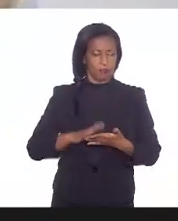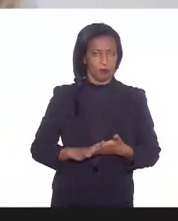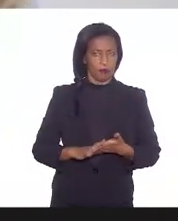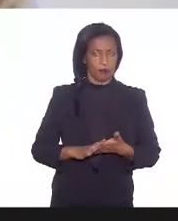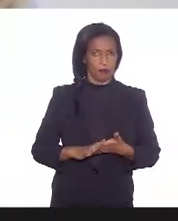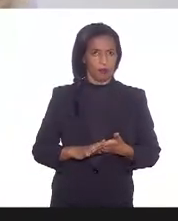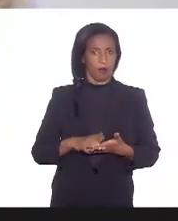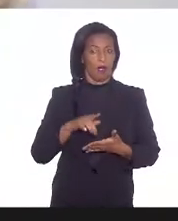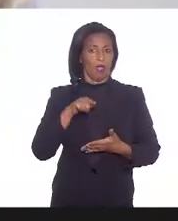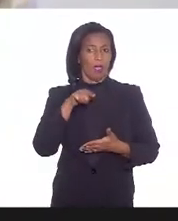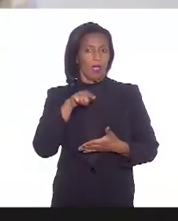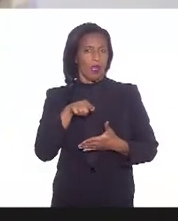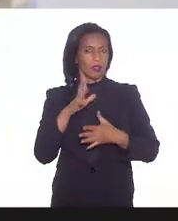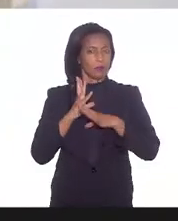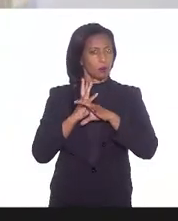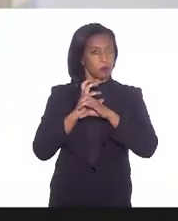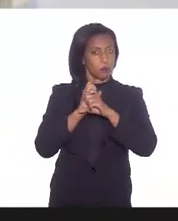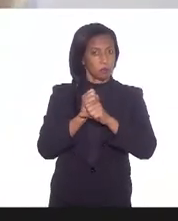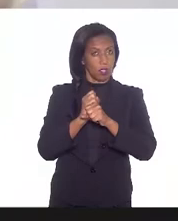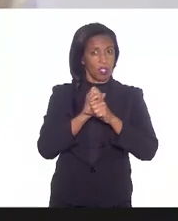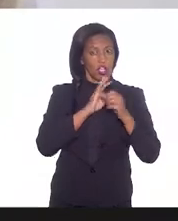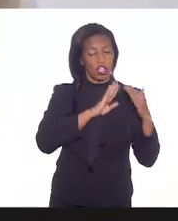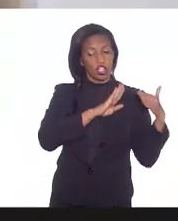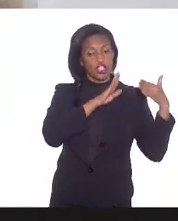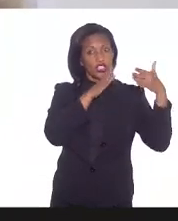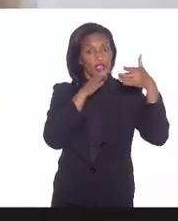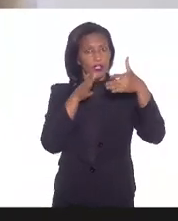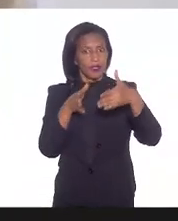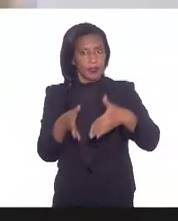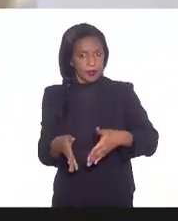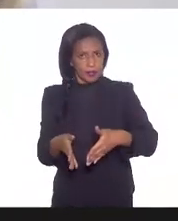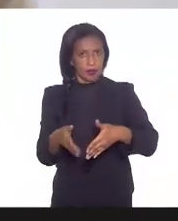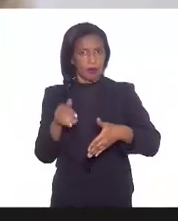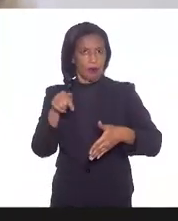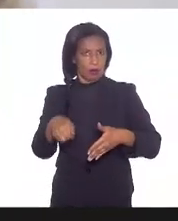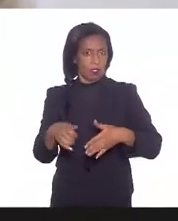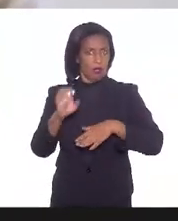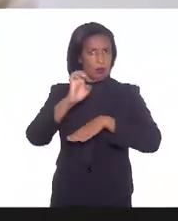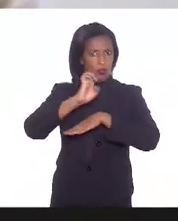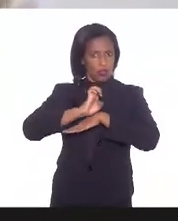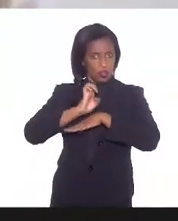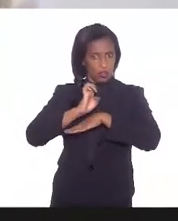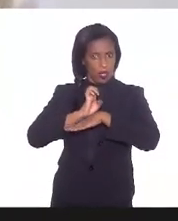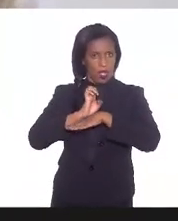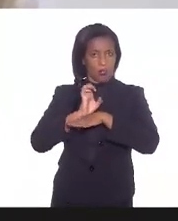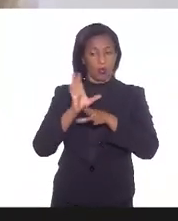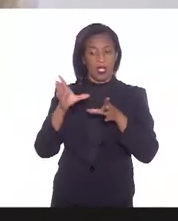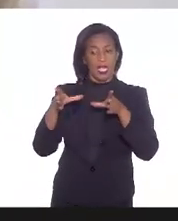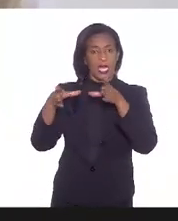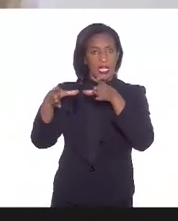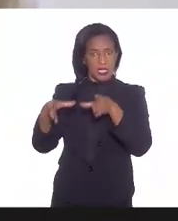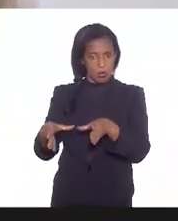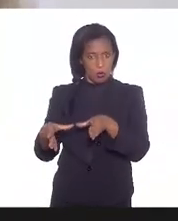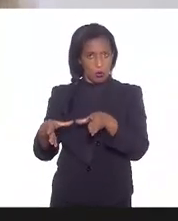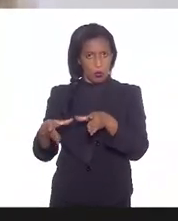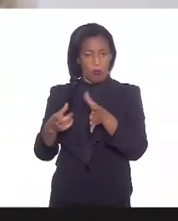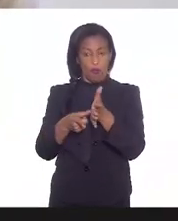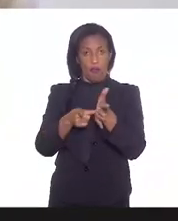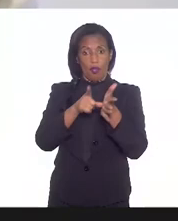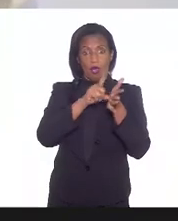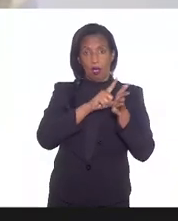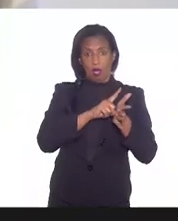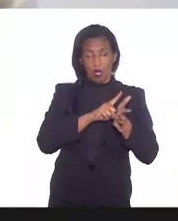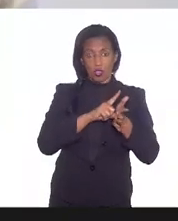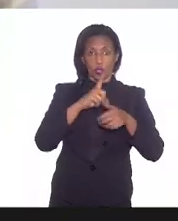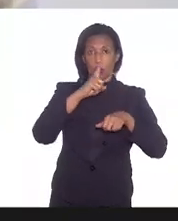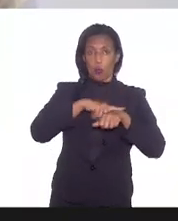Essa estimativa, chegando aqui ao Estado, esse grupo foi antecipado no calendário. Então, no